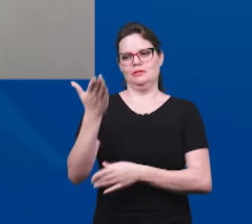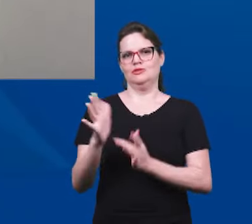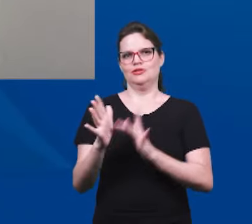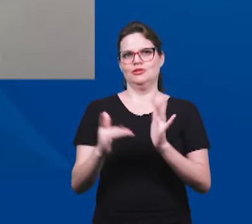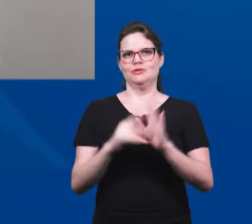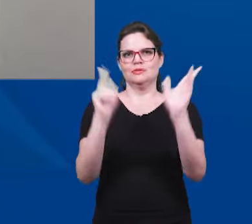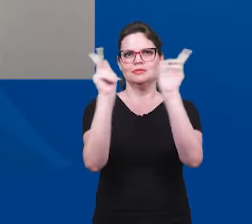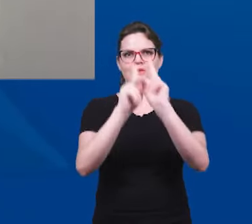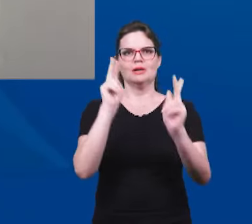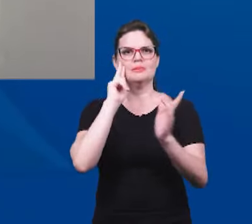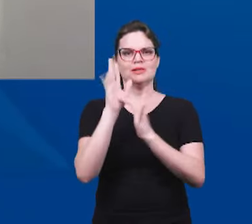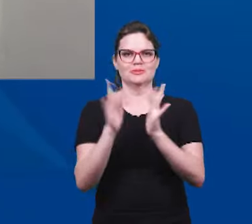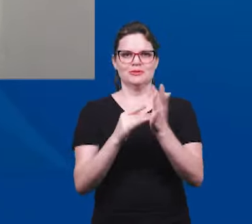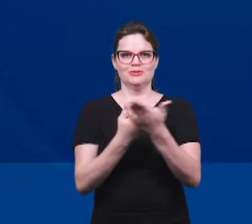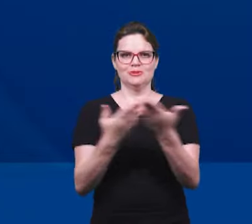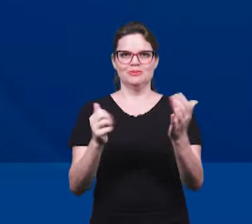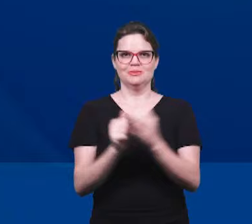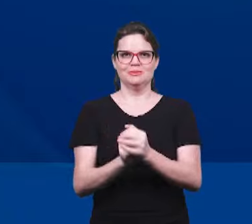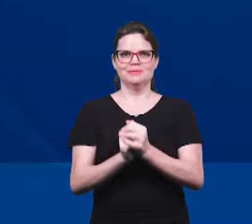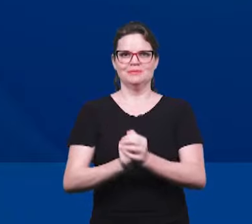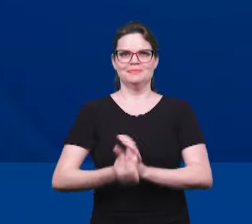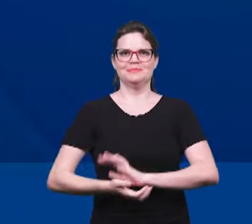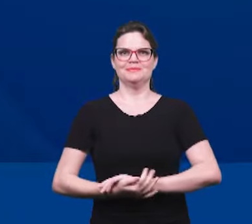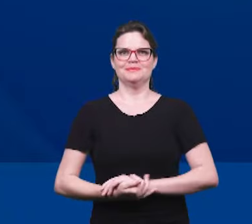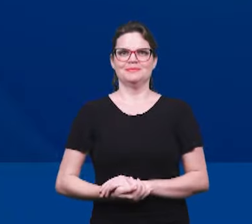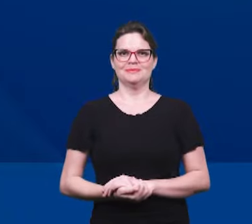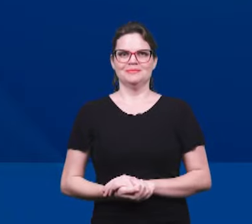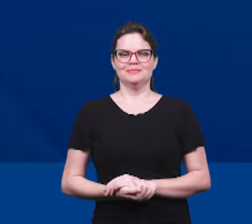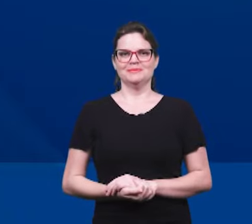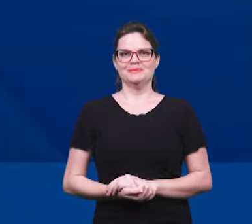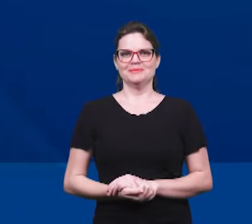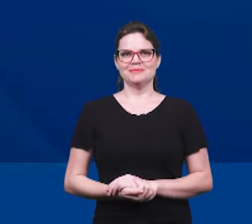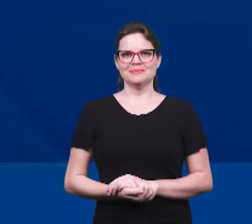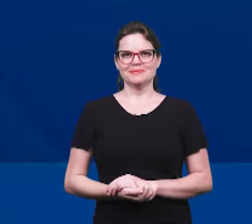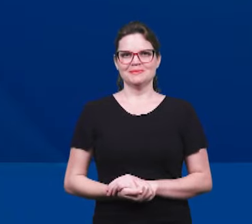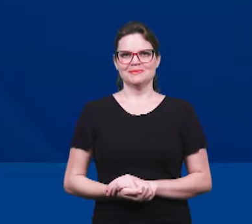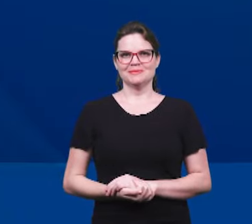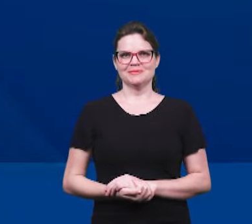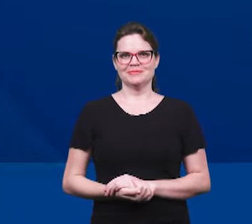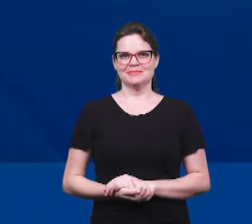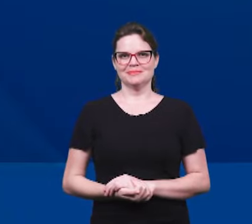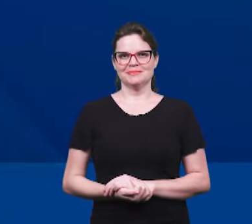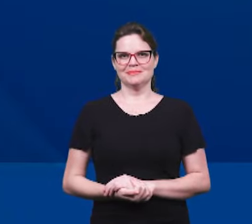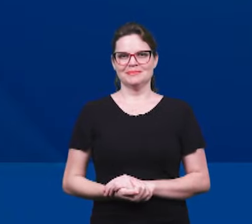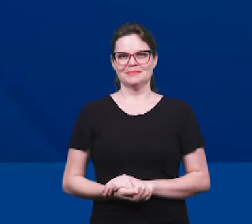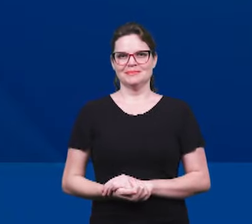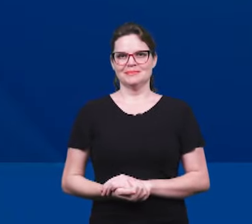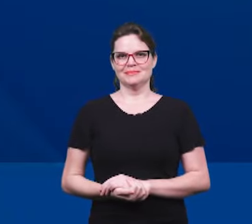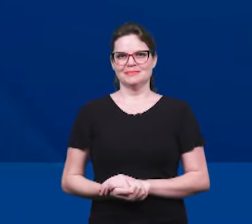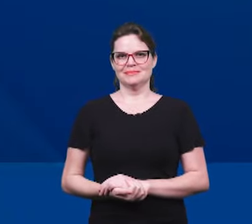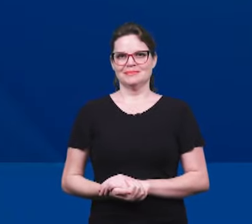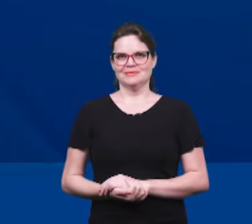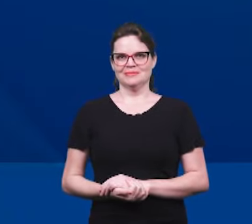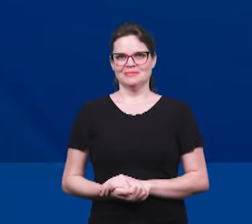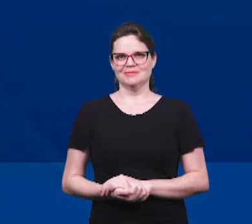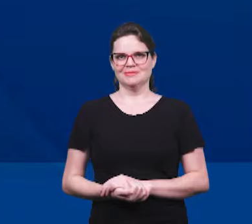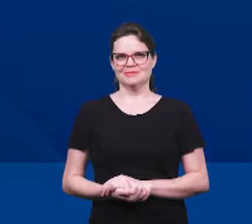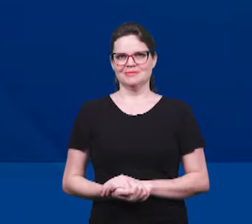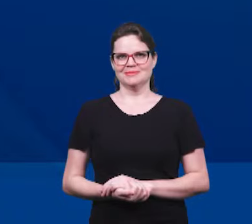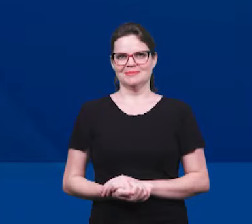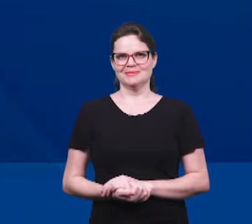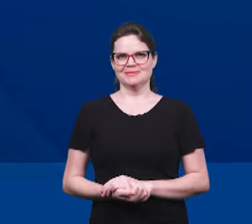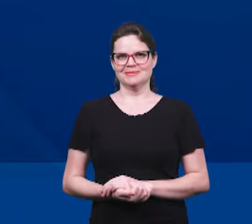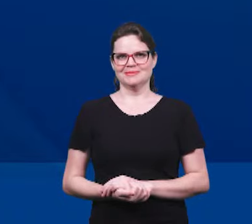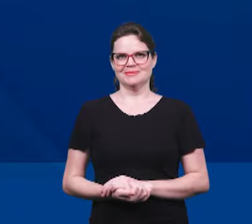paz do senhor Jesus pergunta para acessibilidade resposta Cana da